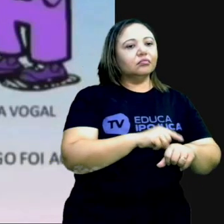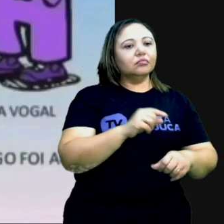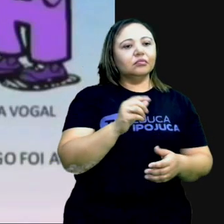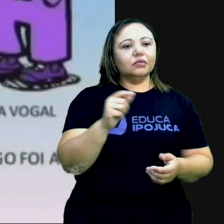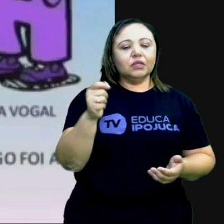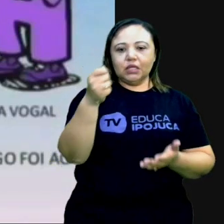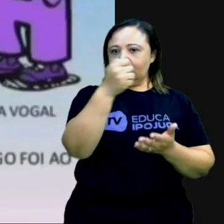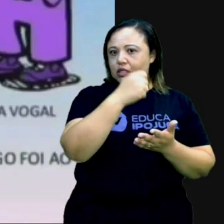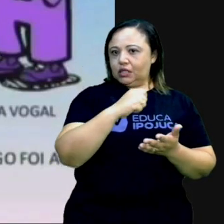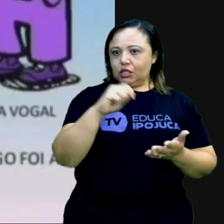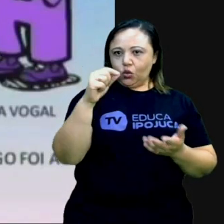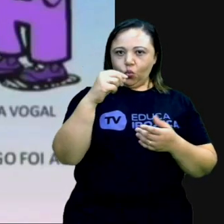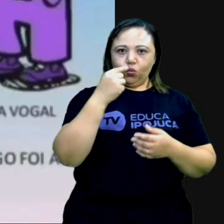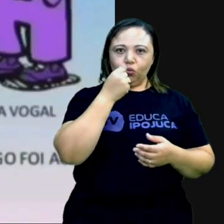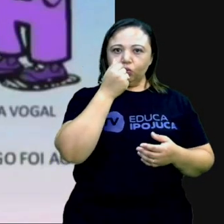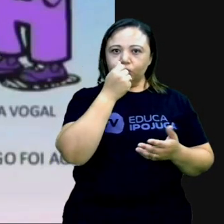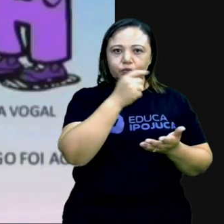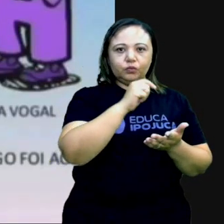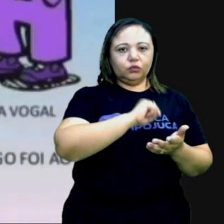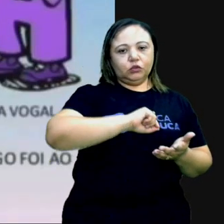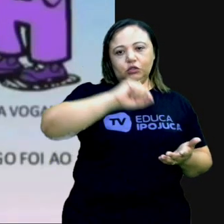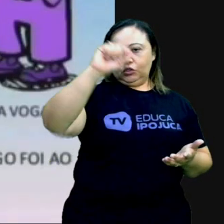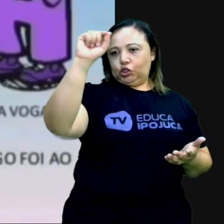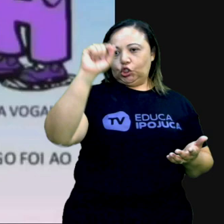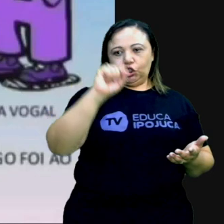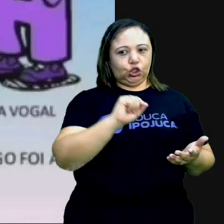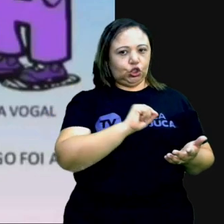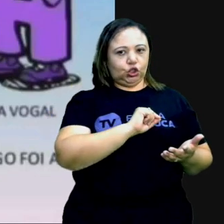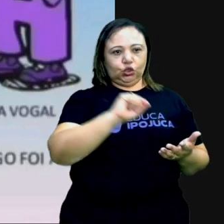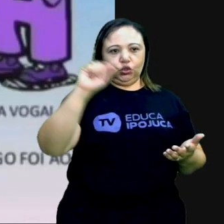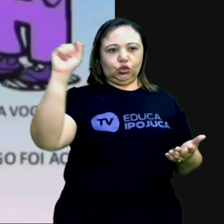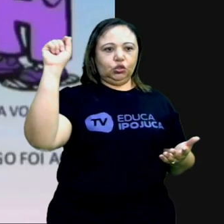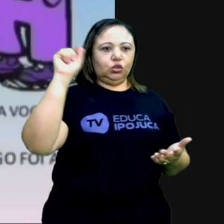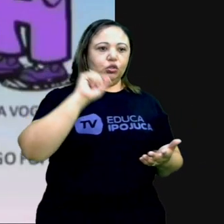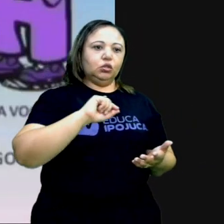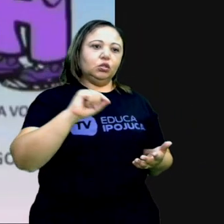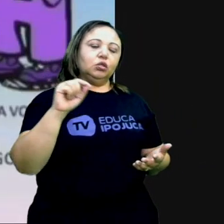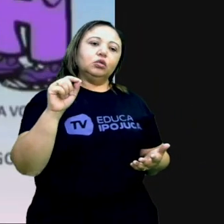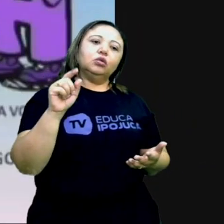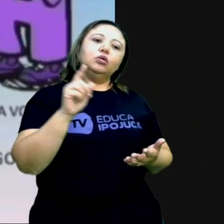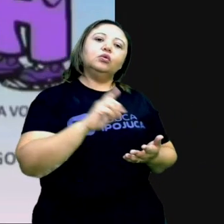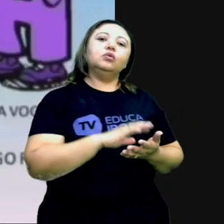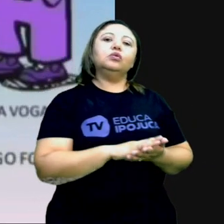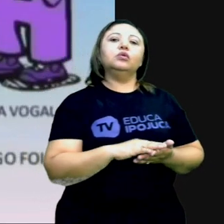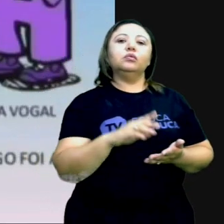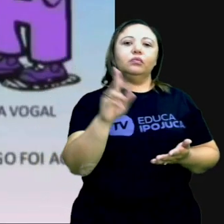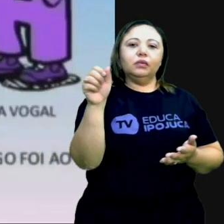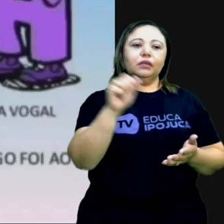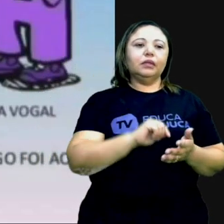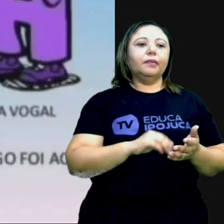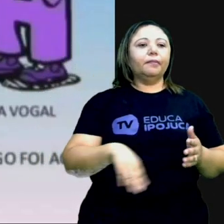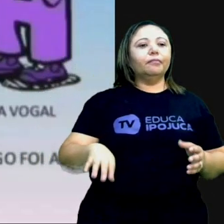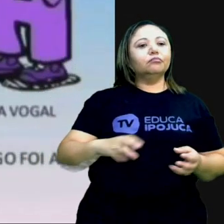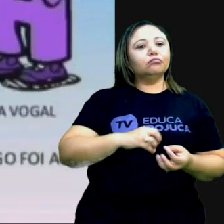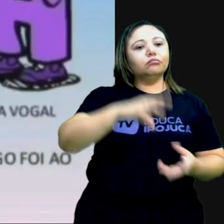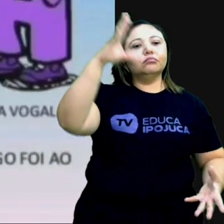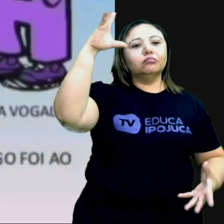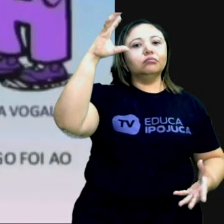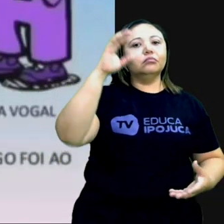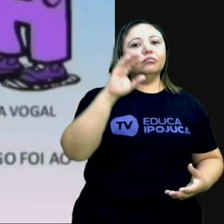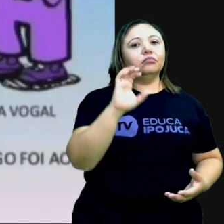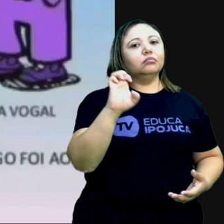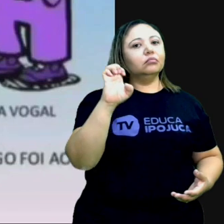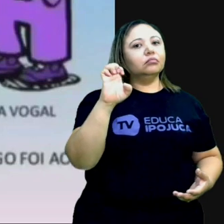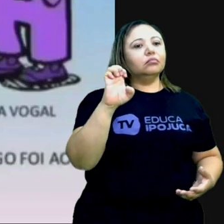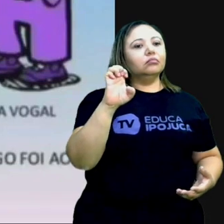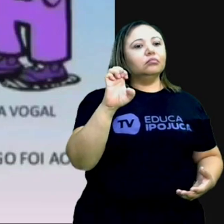começou a fazer vários riscos. O que será que ele está fazendo? Pensava o A. De repente, apareceu a vogal